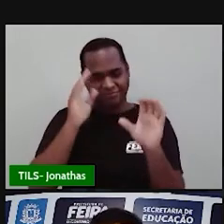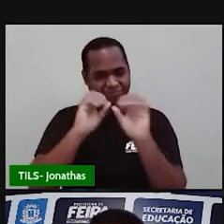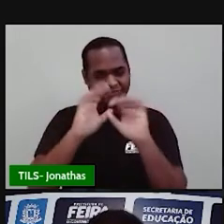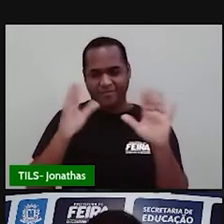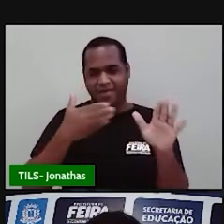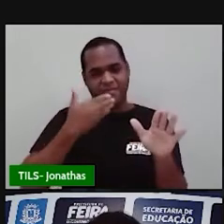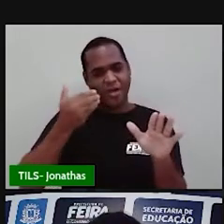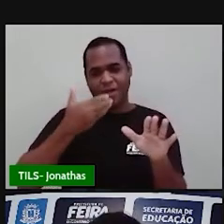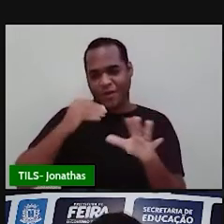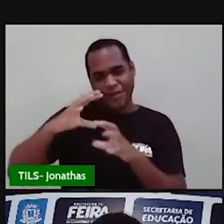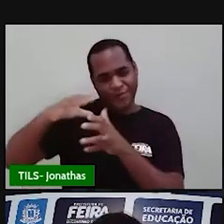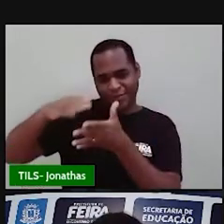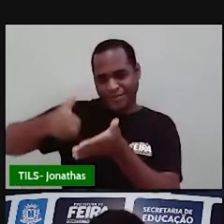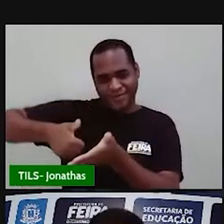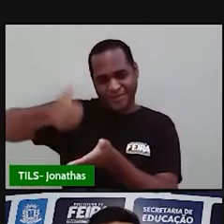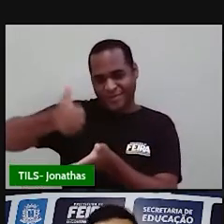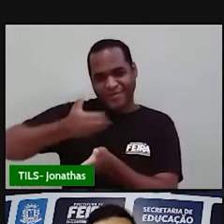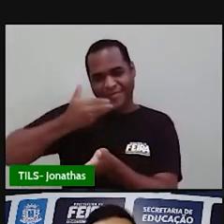melhor matéria do mundo.